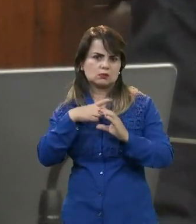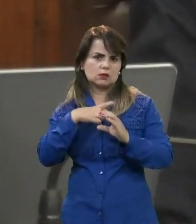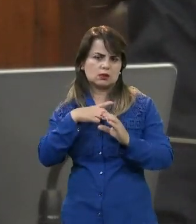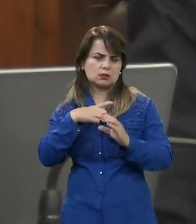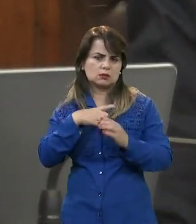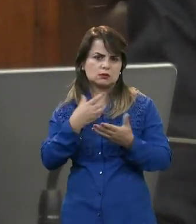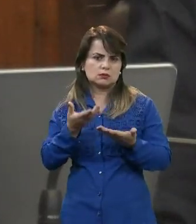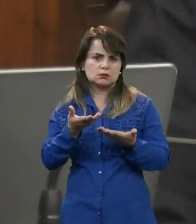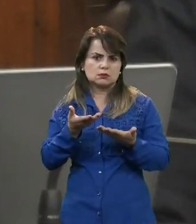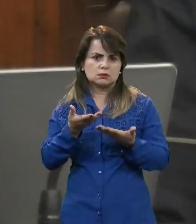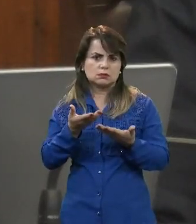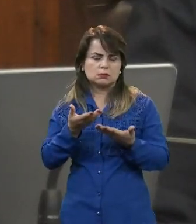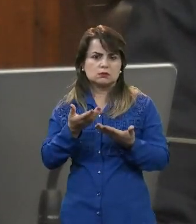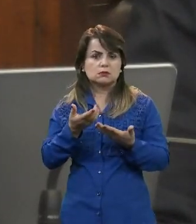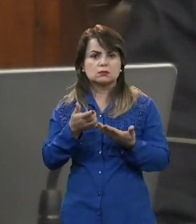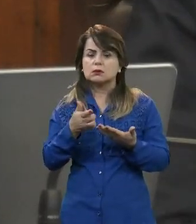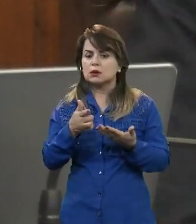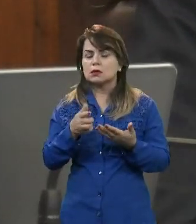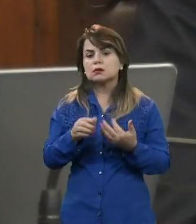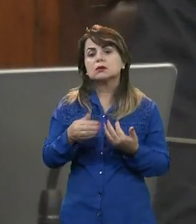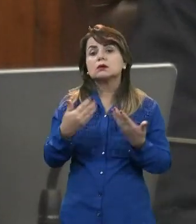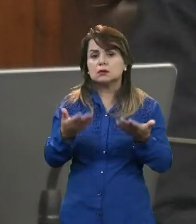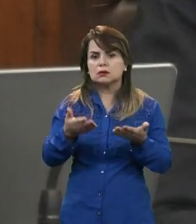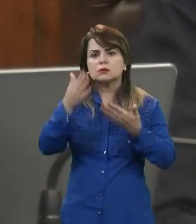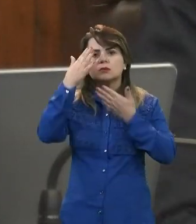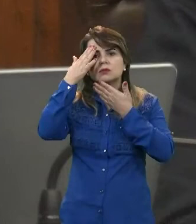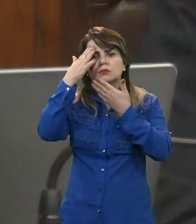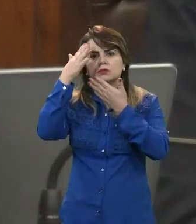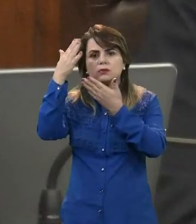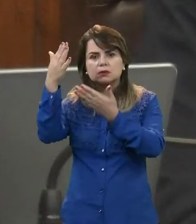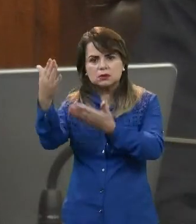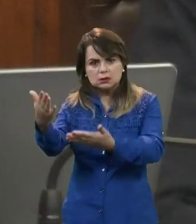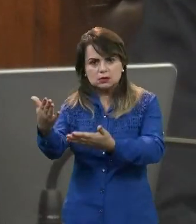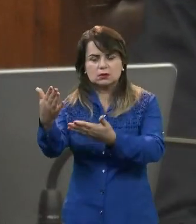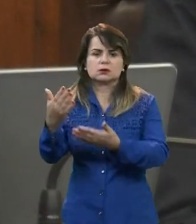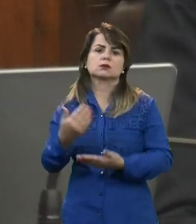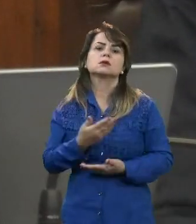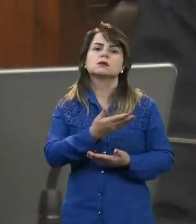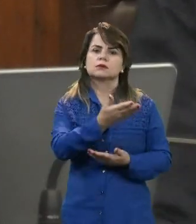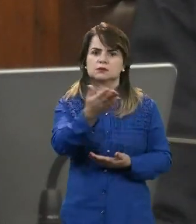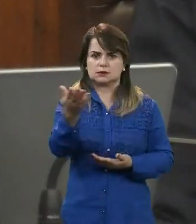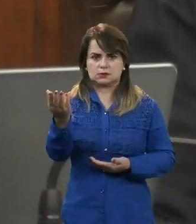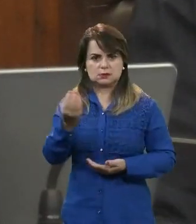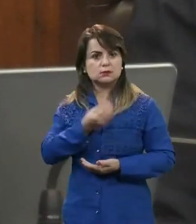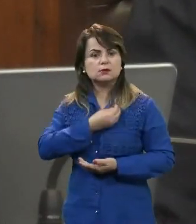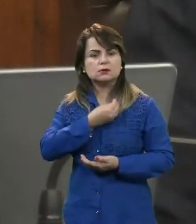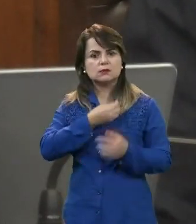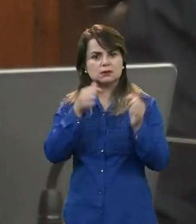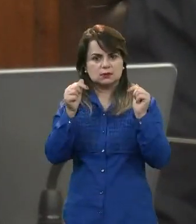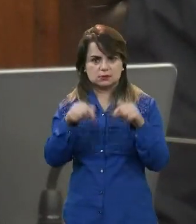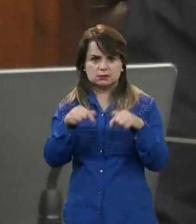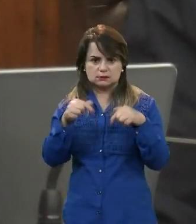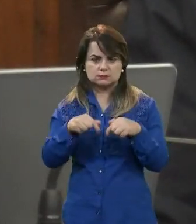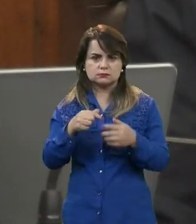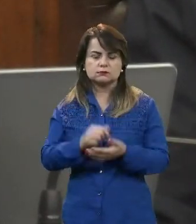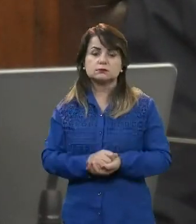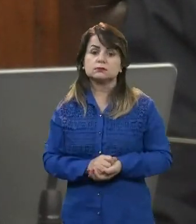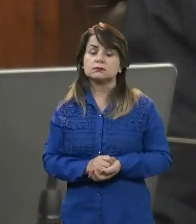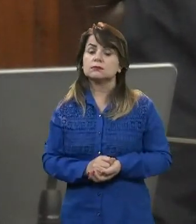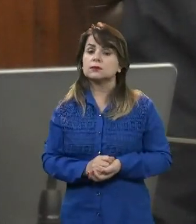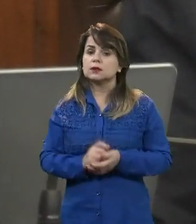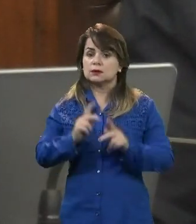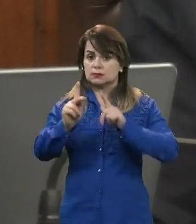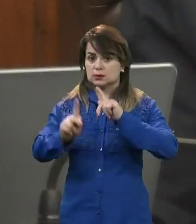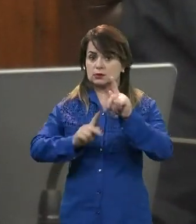Então, eu quero agradecer mais uma vez a presença de todos aqui, da Caixa